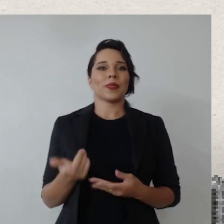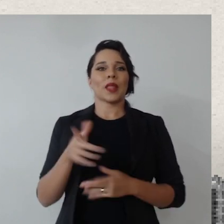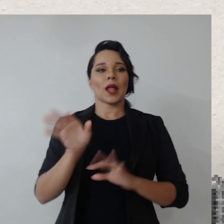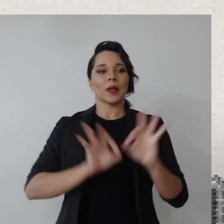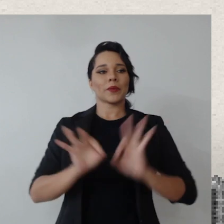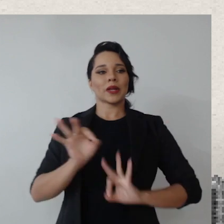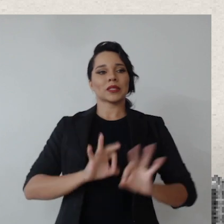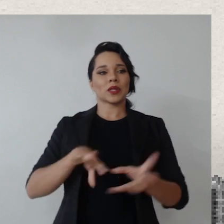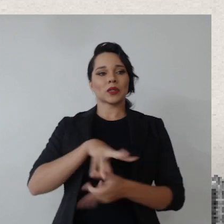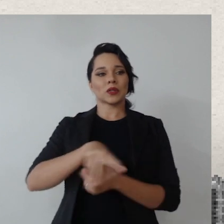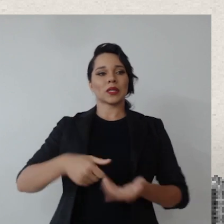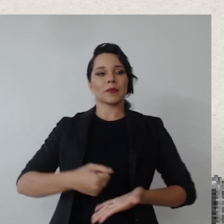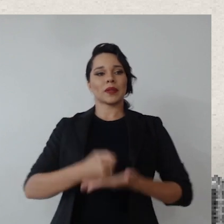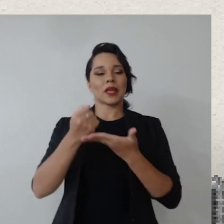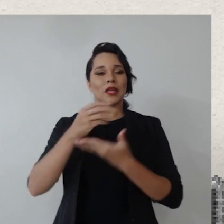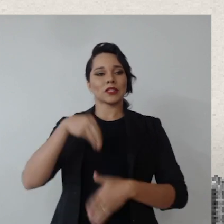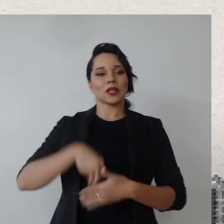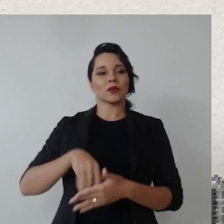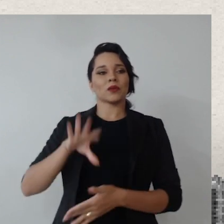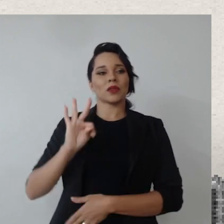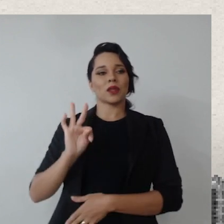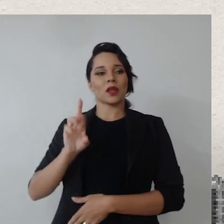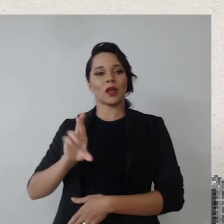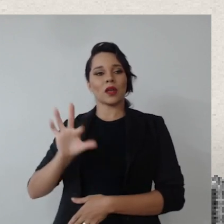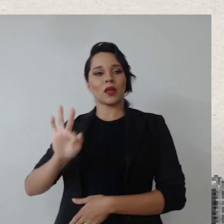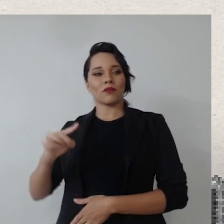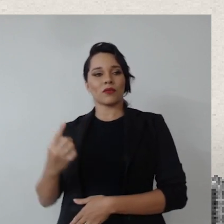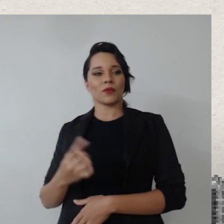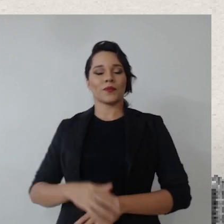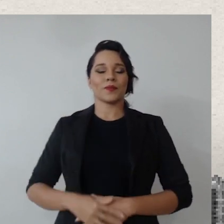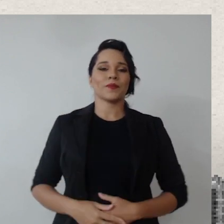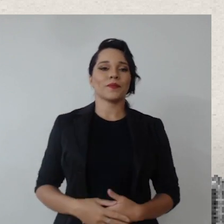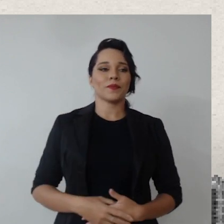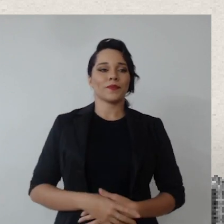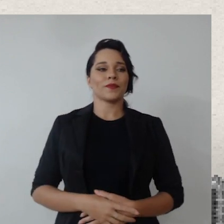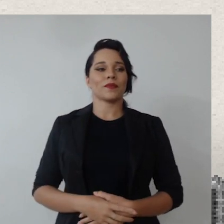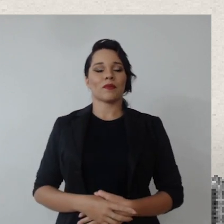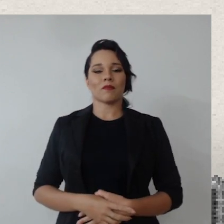na construção da sustentabilidade no TRF1 e nas seccionais.